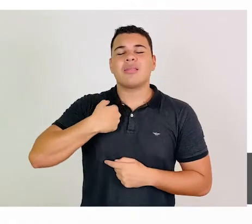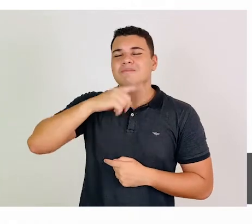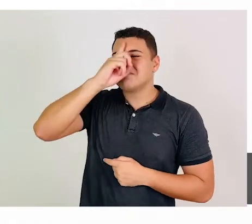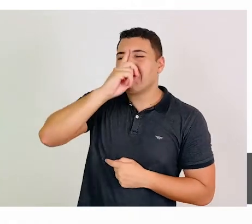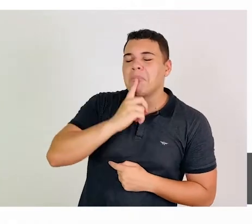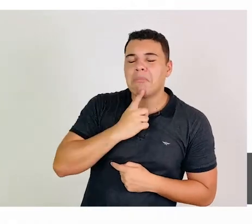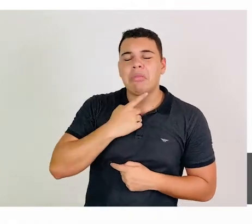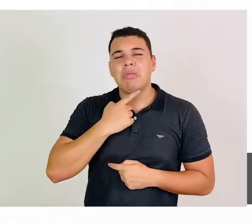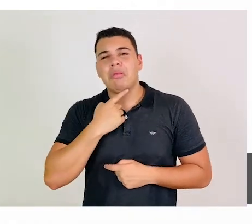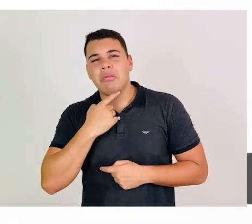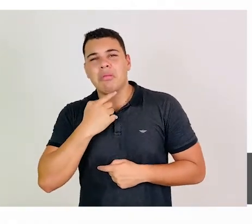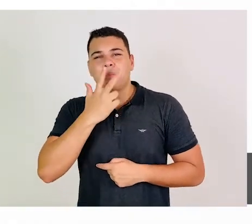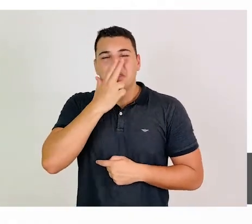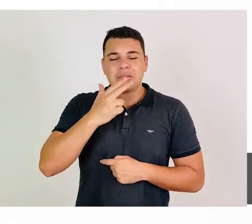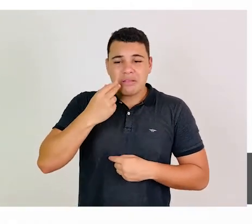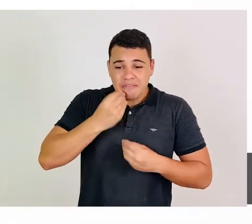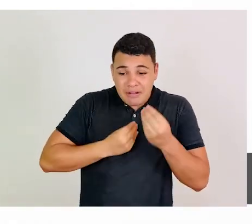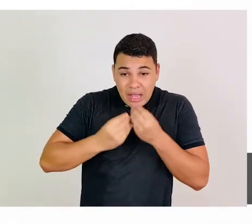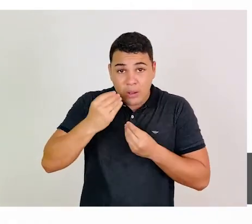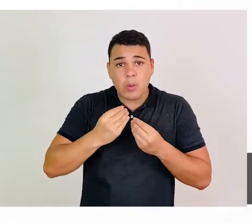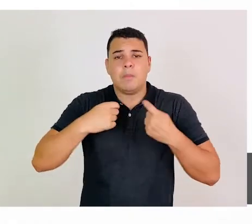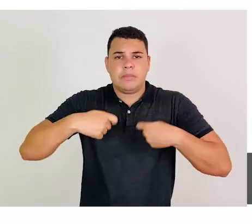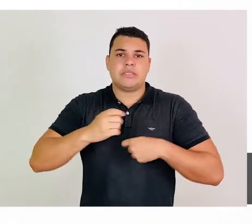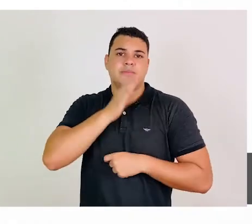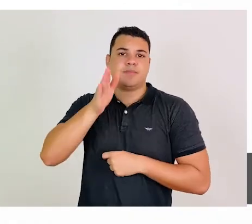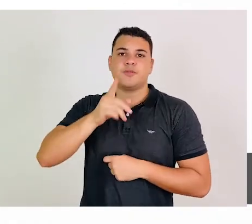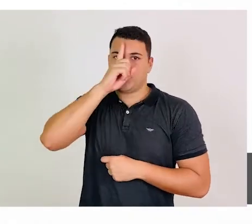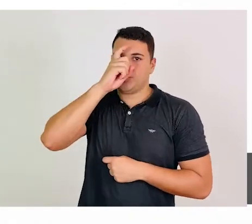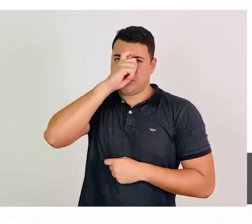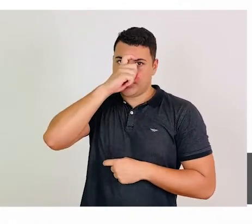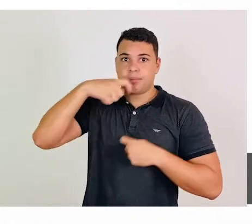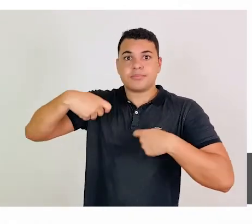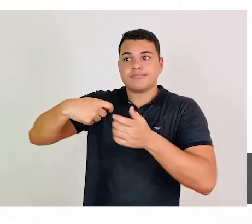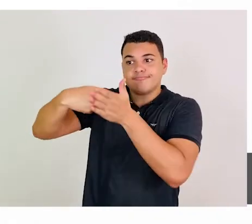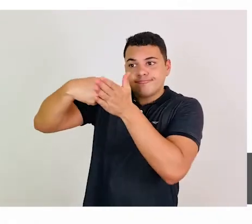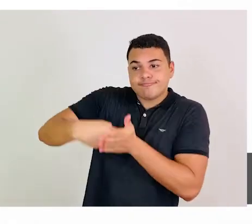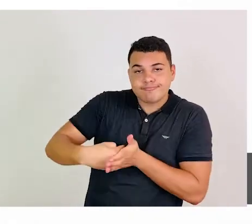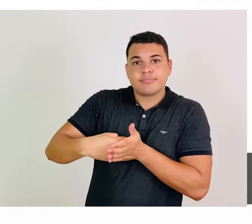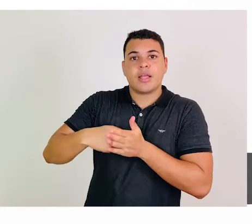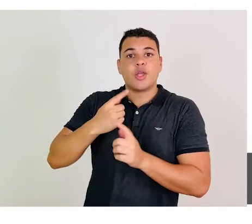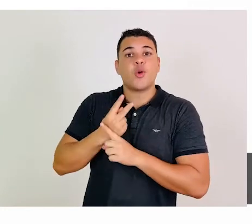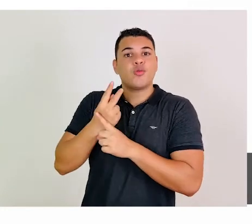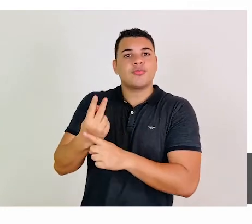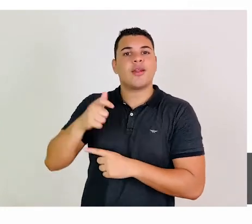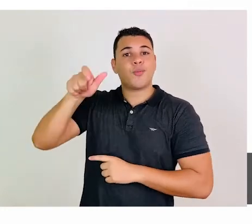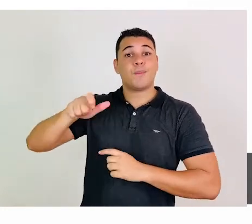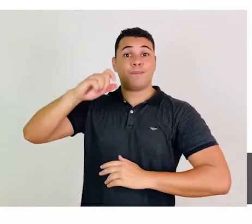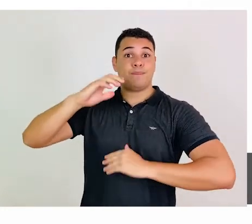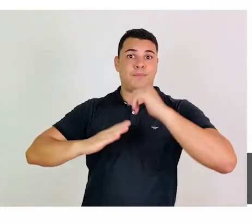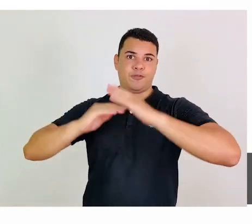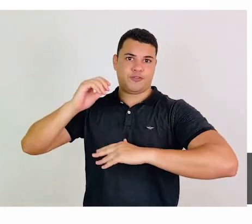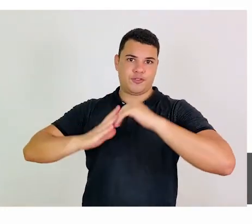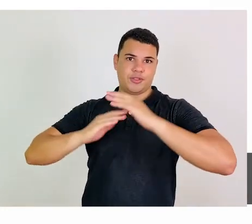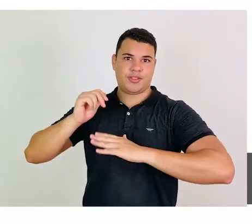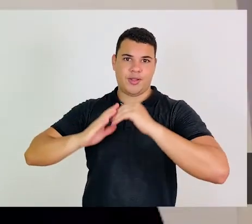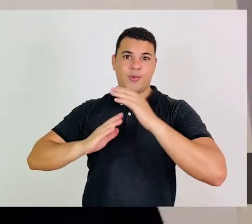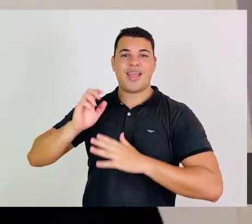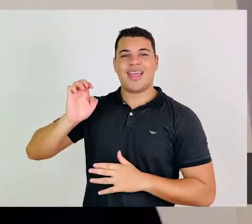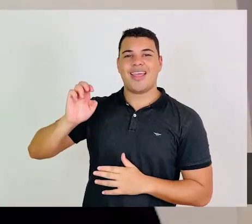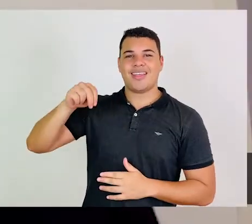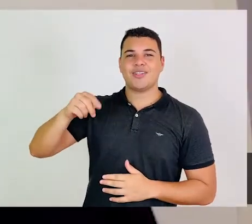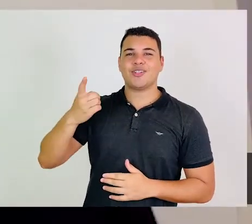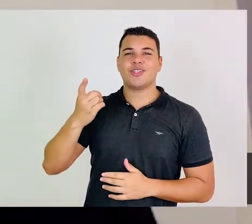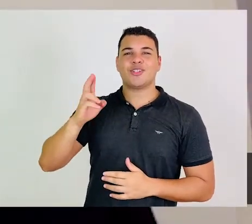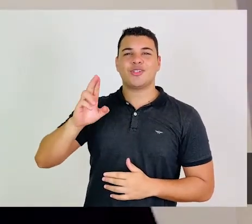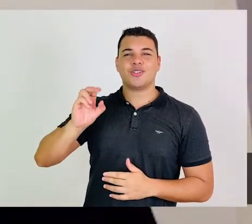sintomas de cansaço, apatia, fadiga, deve ser feita uma avaliação hormonal. E é muito importante procurar